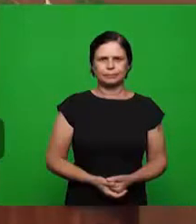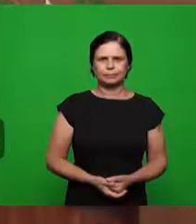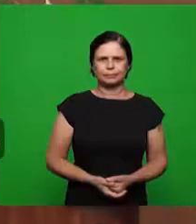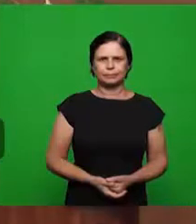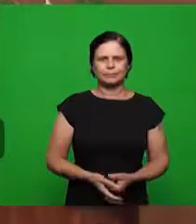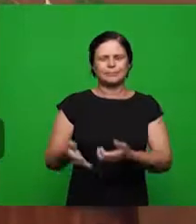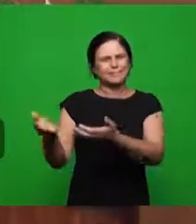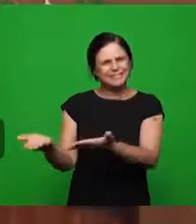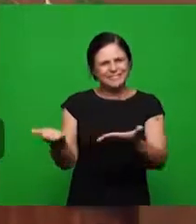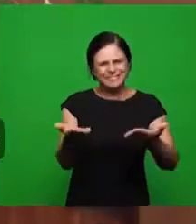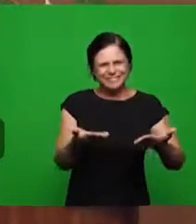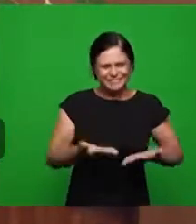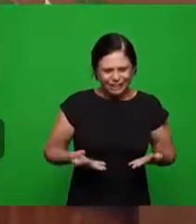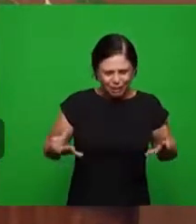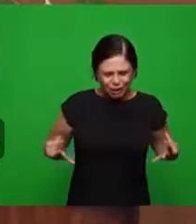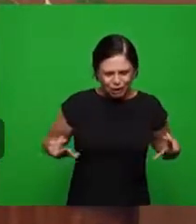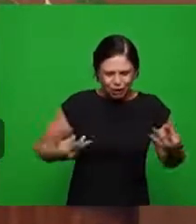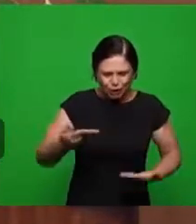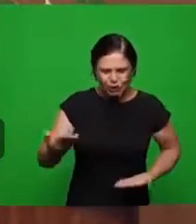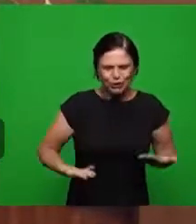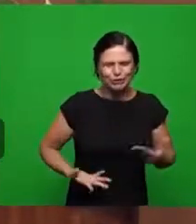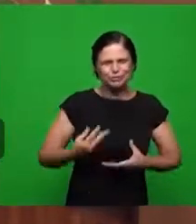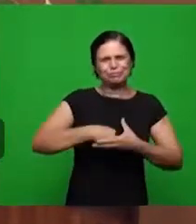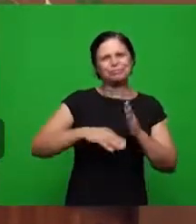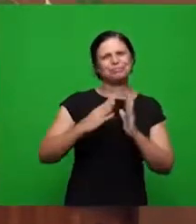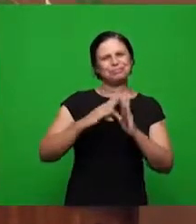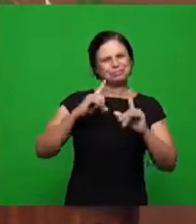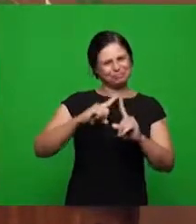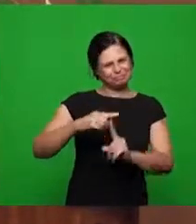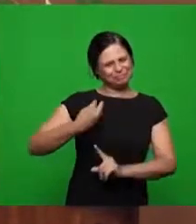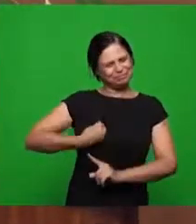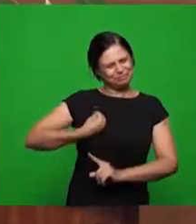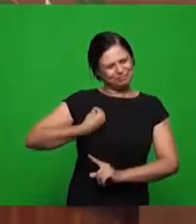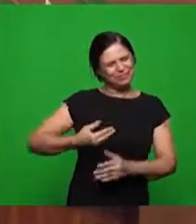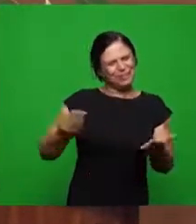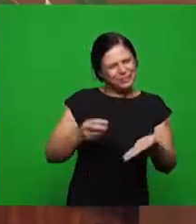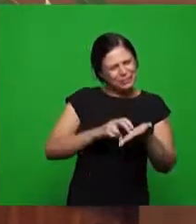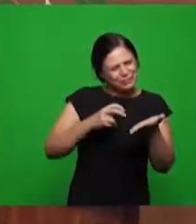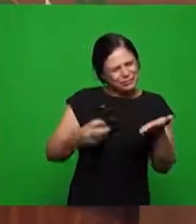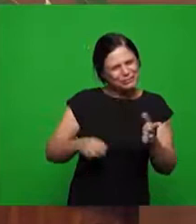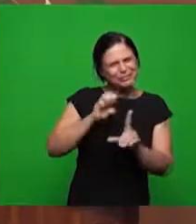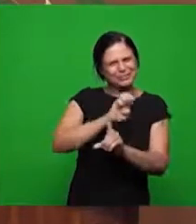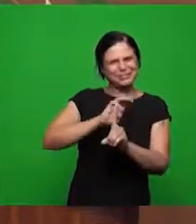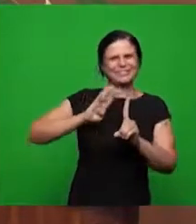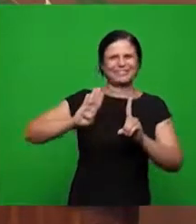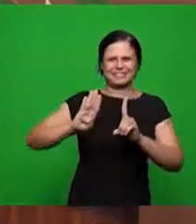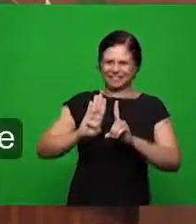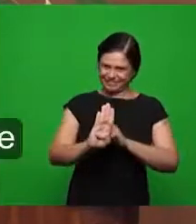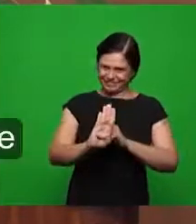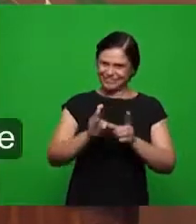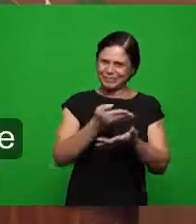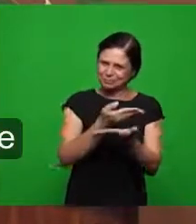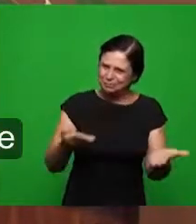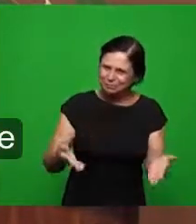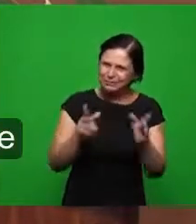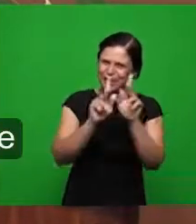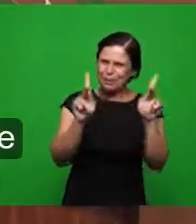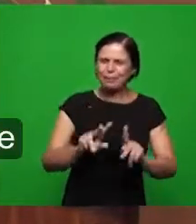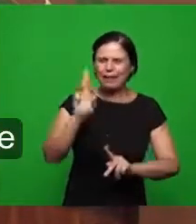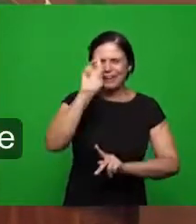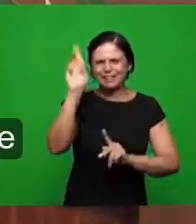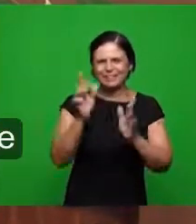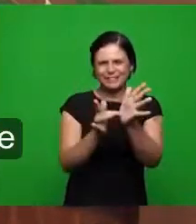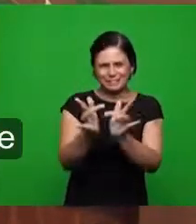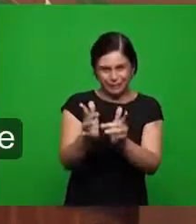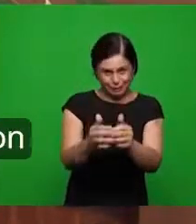Nós saudamos a todas as igrejas que estão conosco nesta manhã na Escola Bíblia Dominical com a paz do Senhor Jesus.